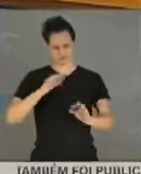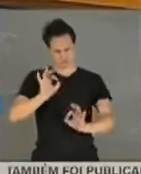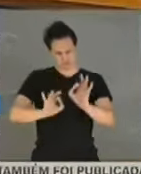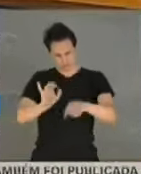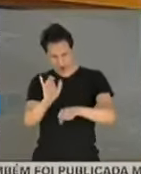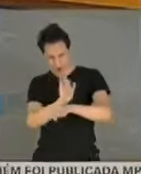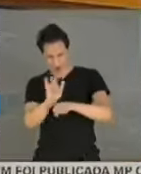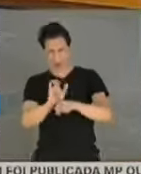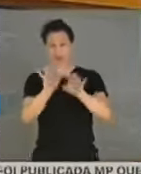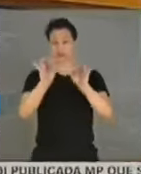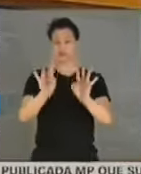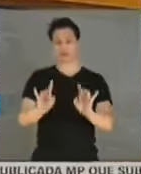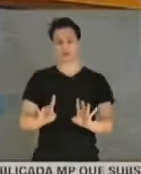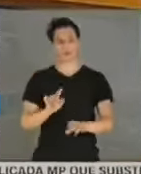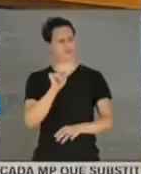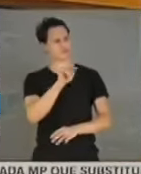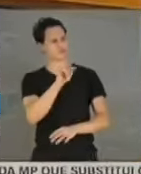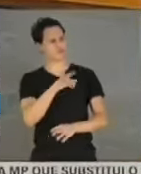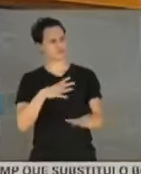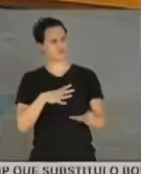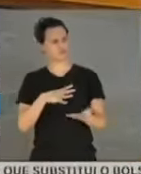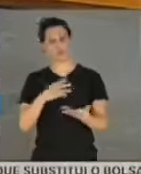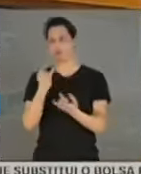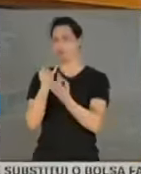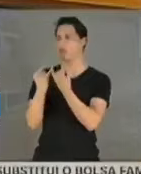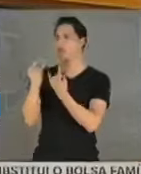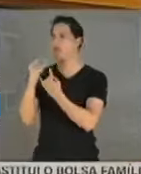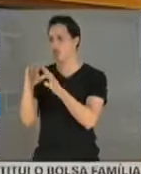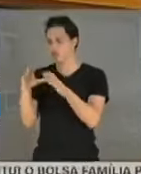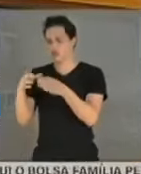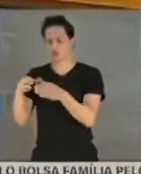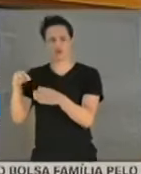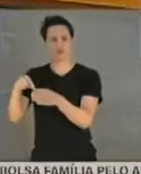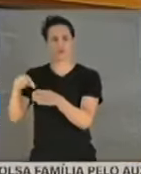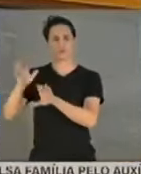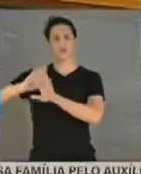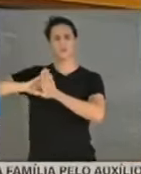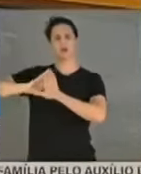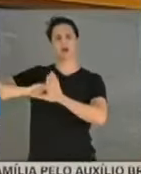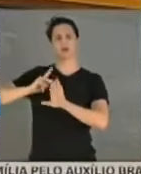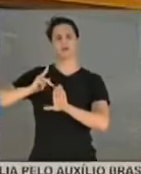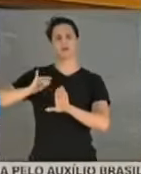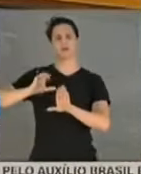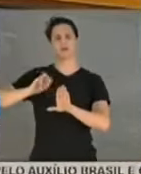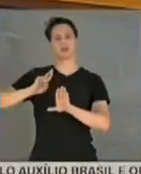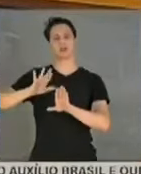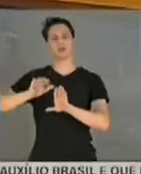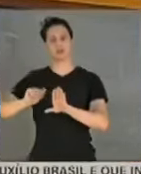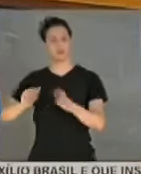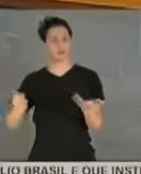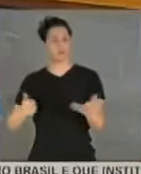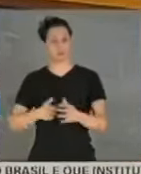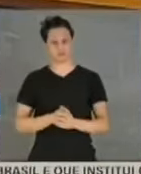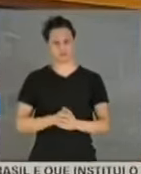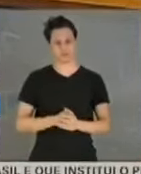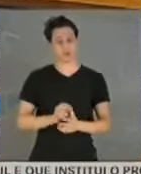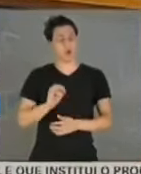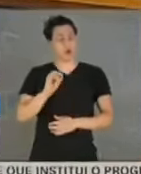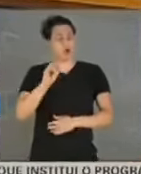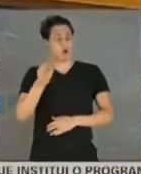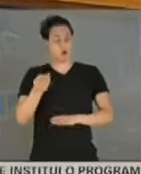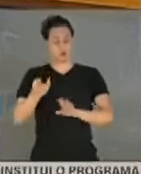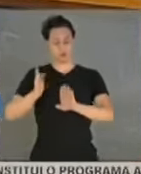especiais, se deixou levar por um grupo de picaretas. Ou levou o grupo de